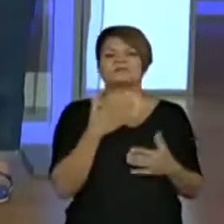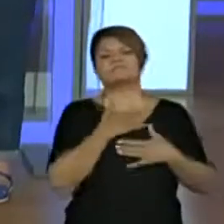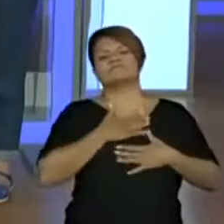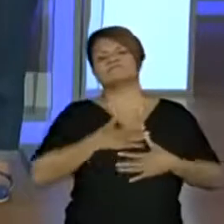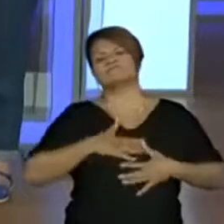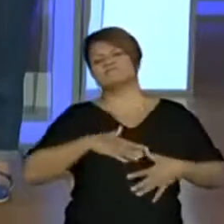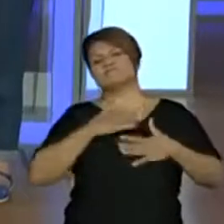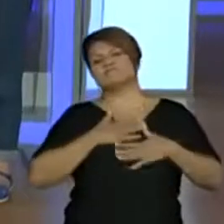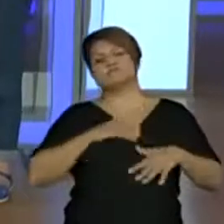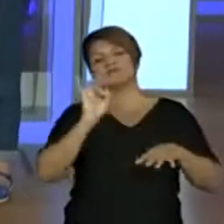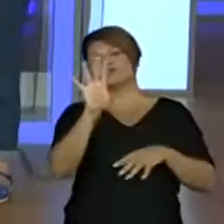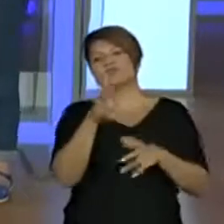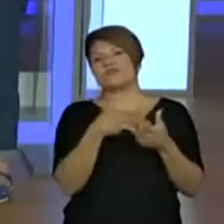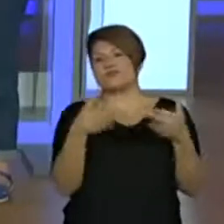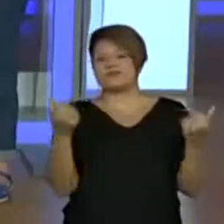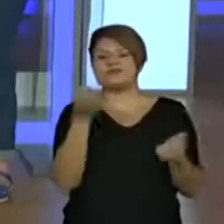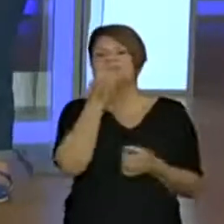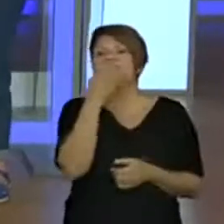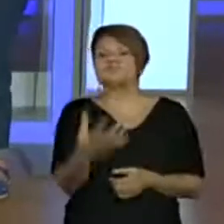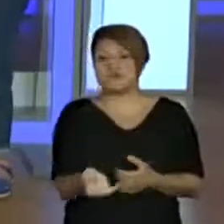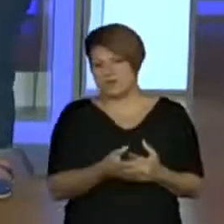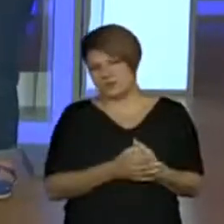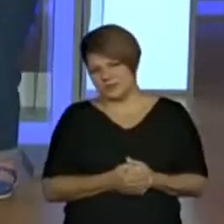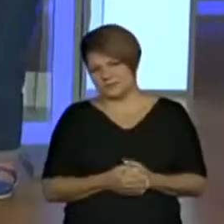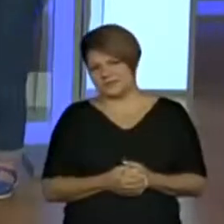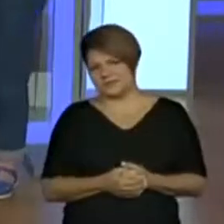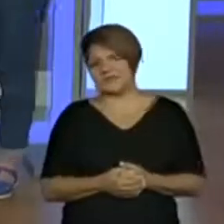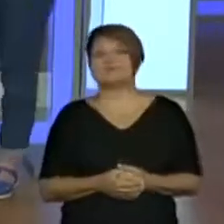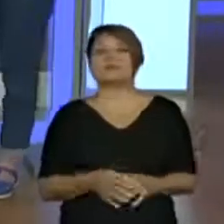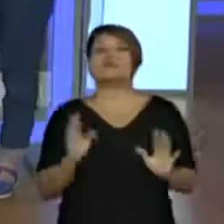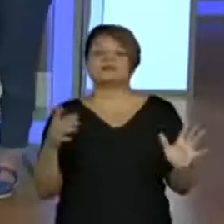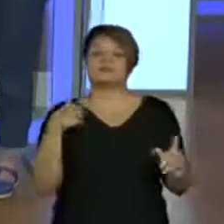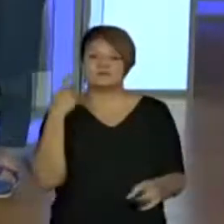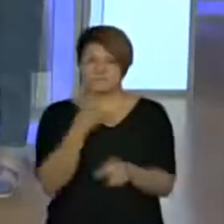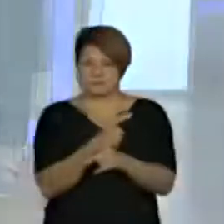coisas boas pela imagem. Vamos descobrir.